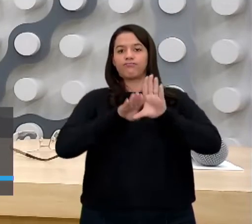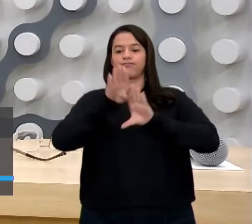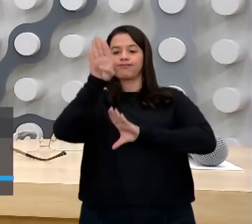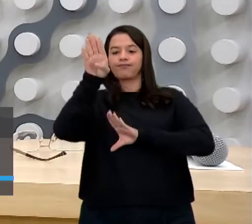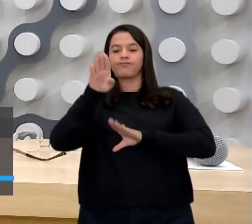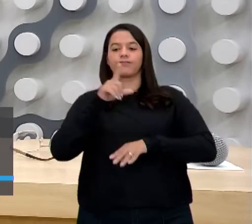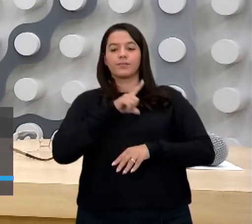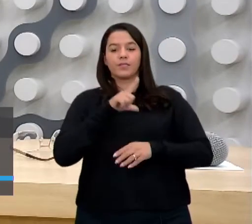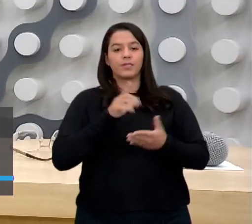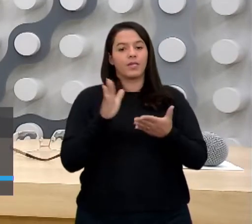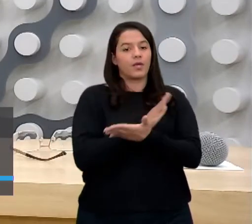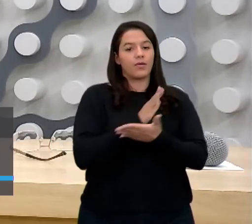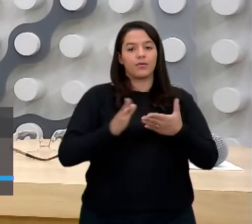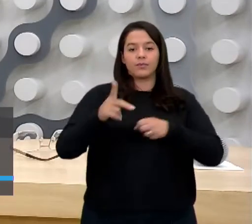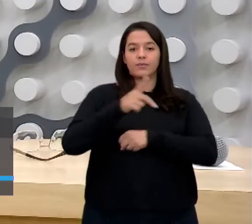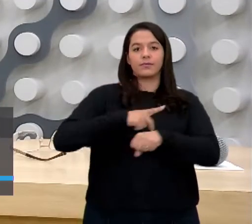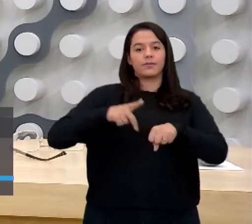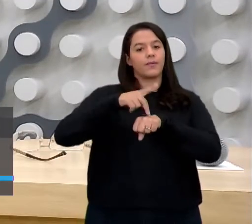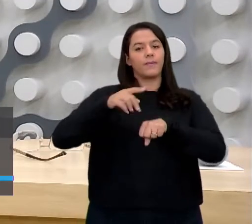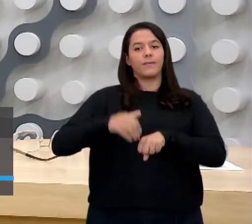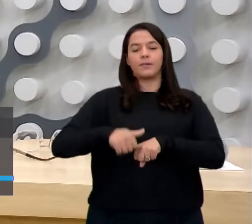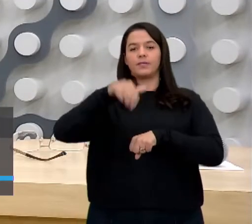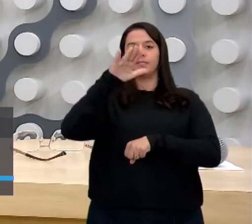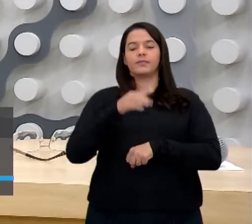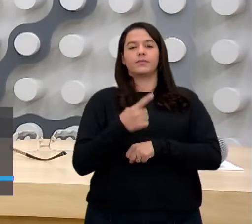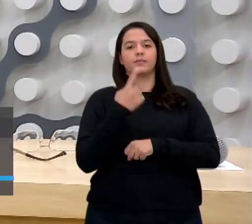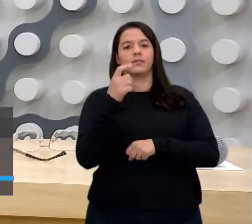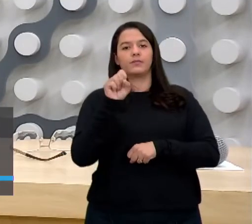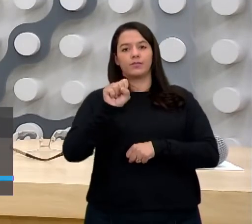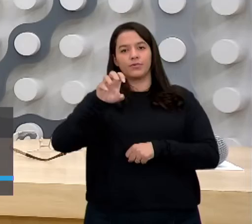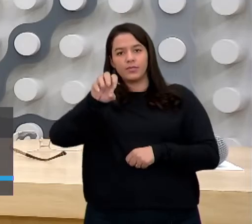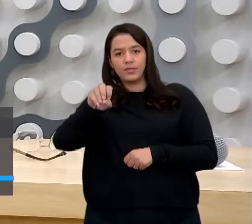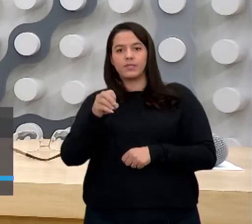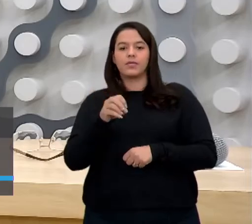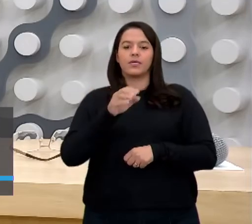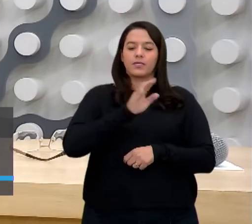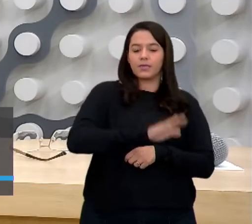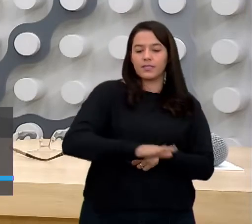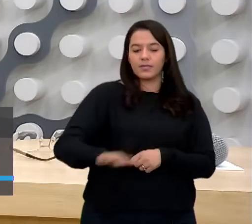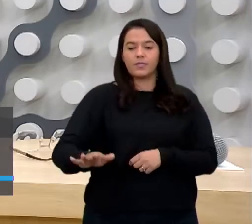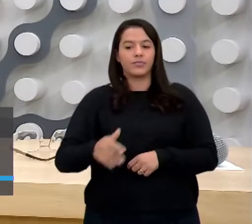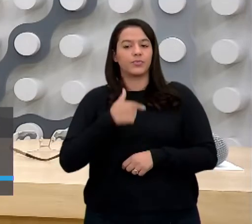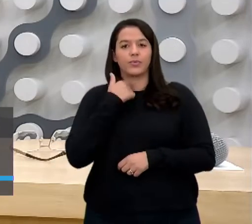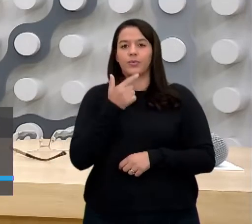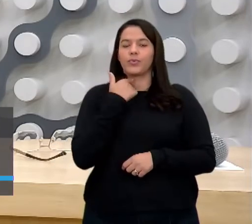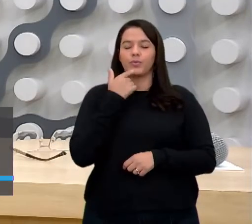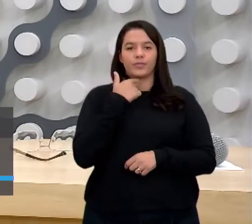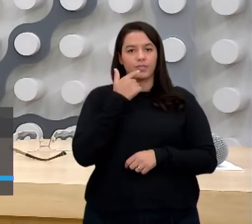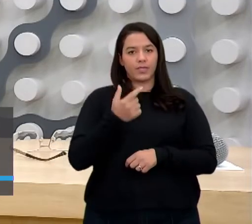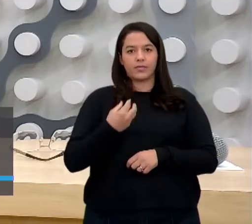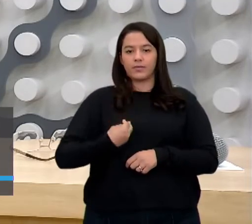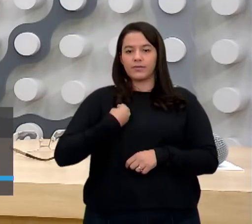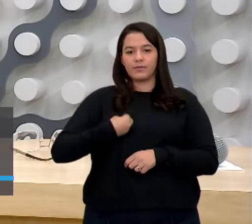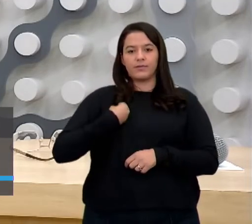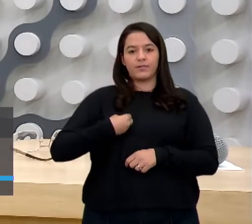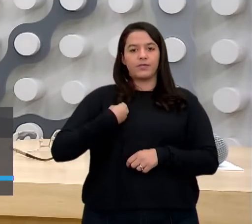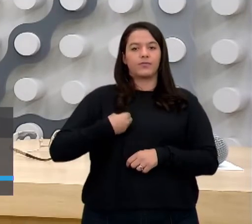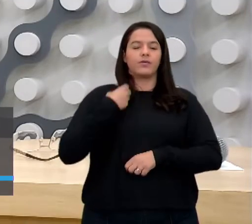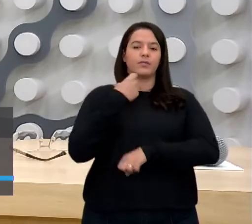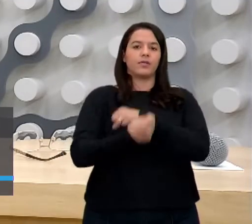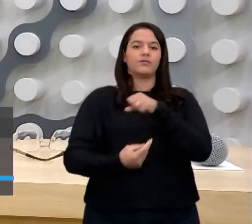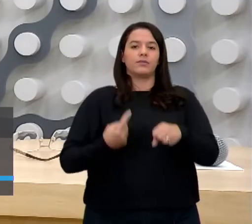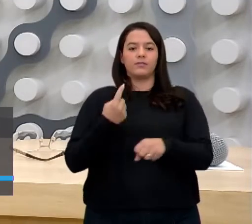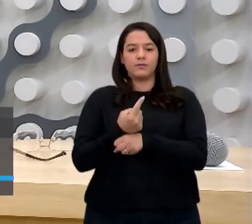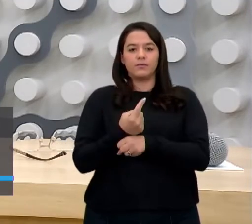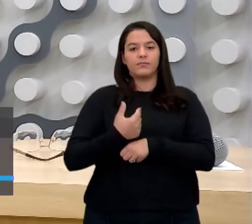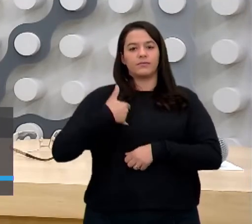países lá que ultrapassam aí 180 crianças que não sobreviveram e não completaram um